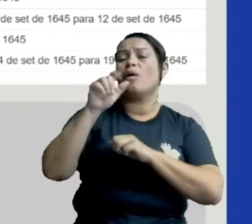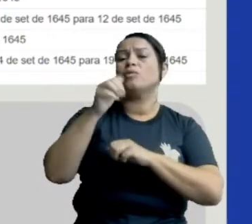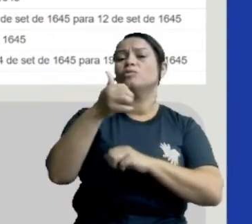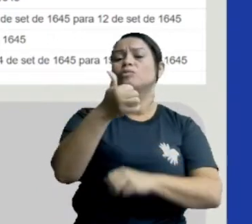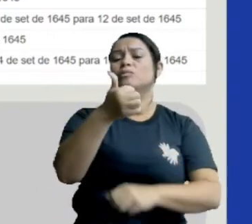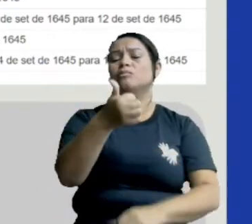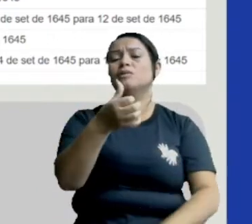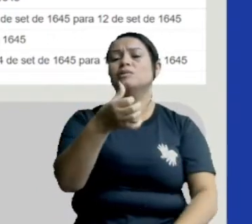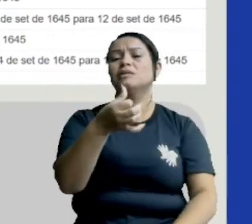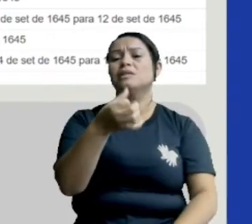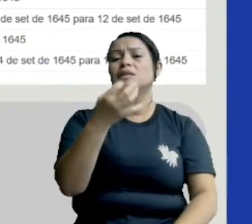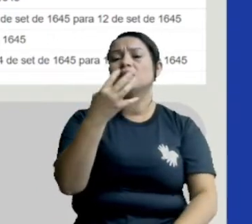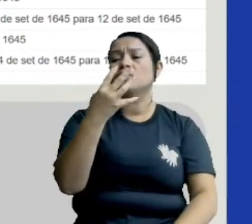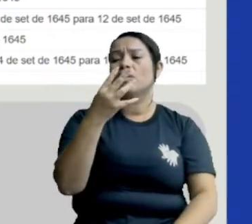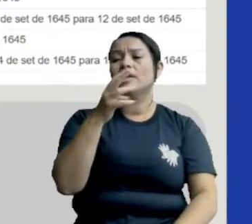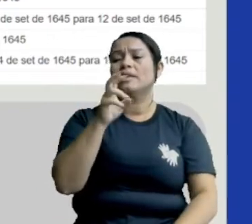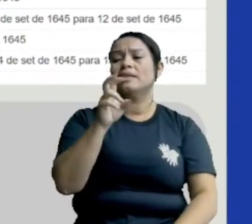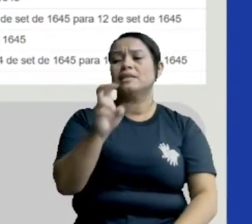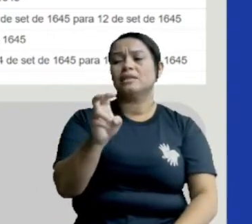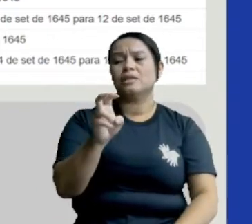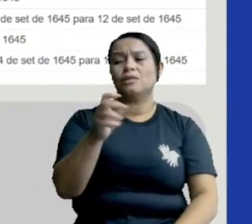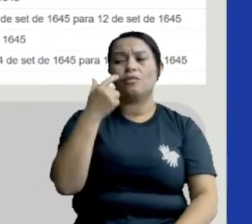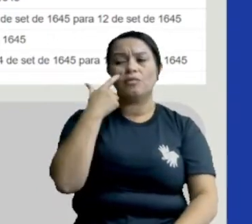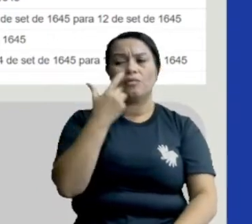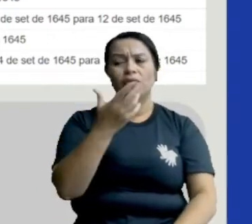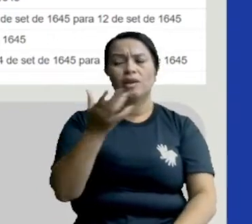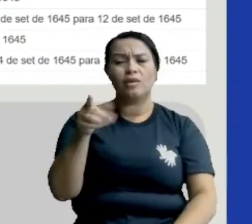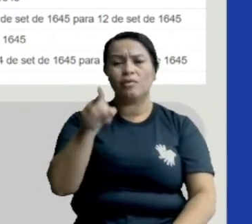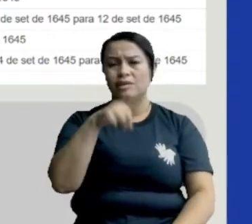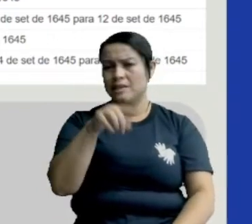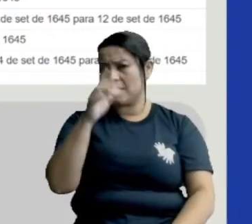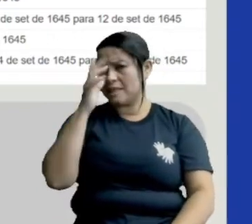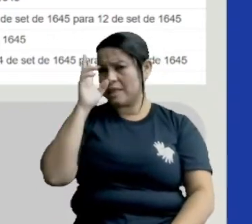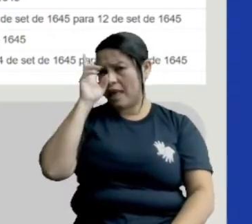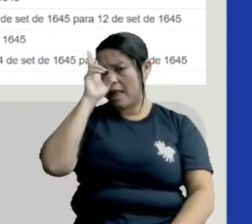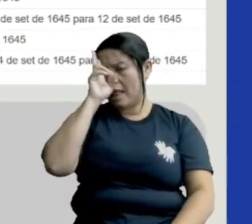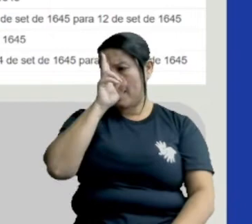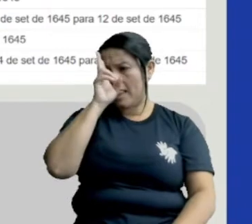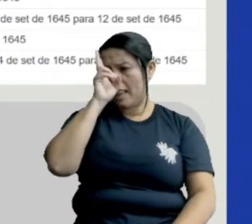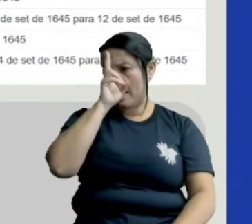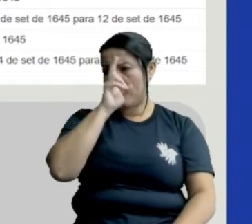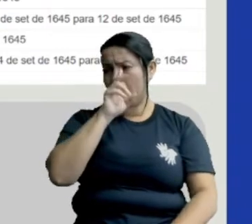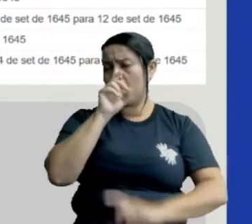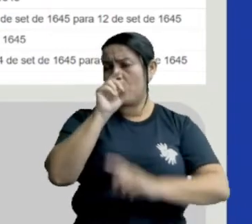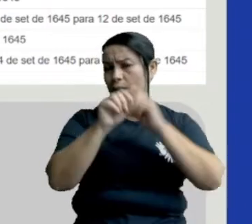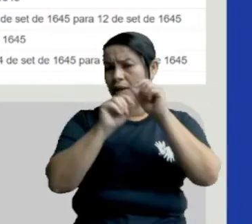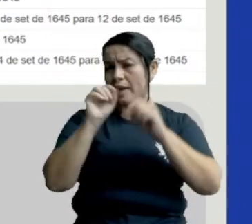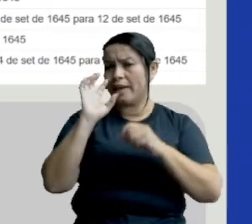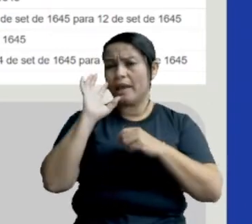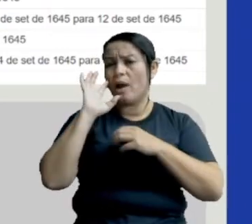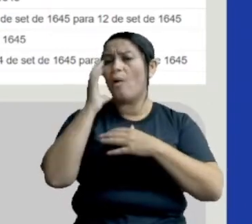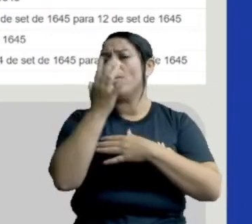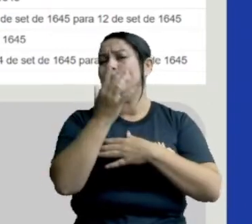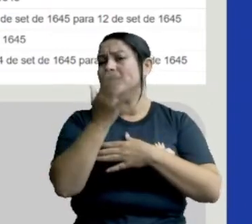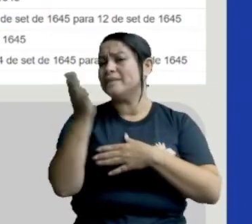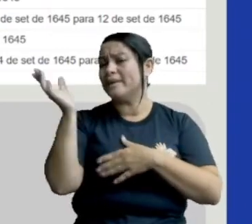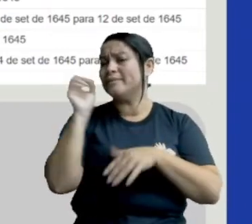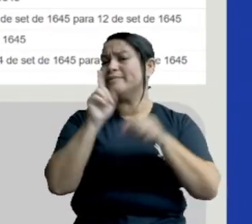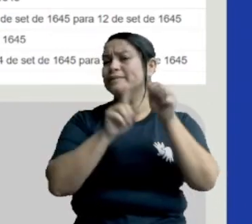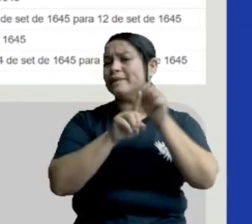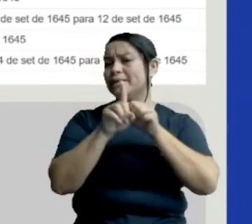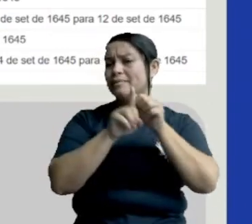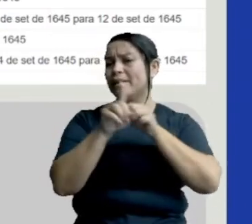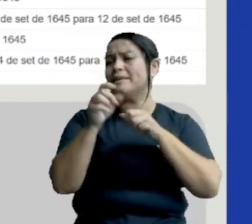1645. Vocês lembram o que aconteceu nesse mês,